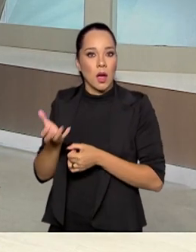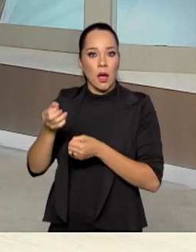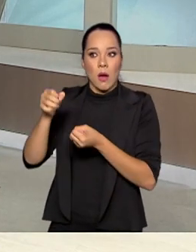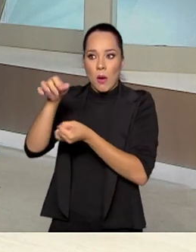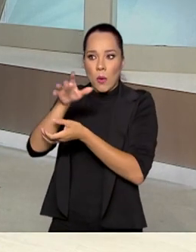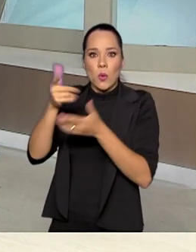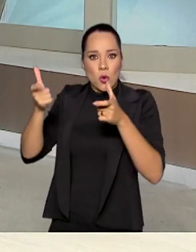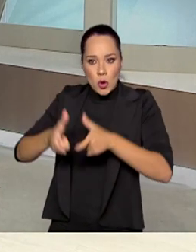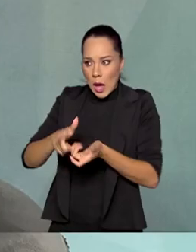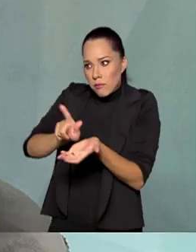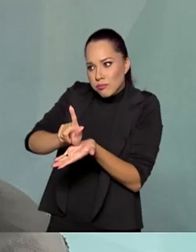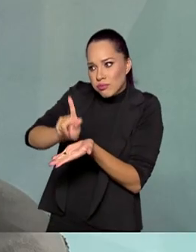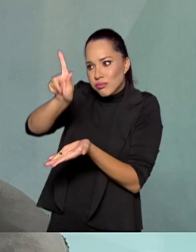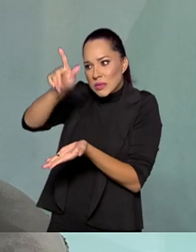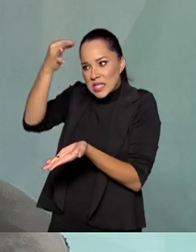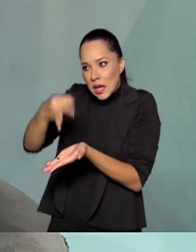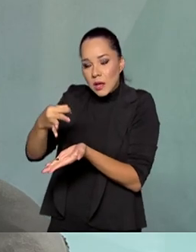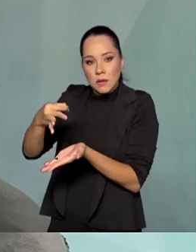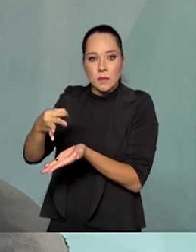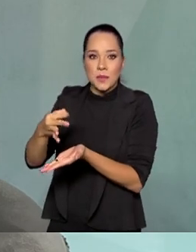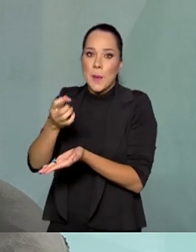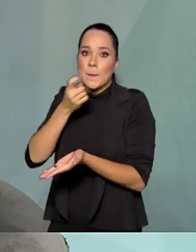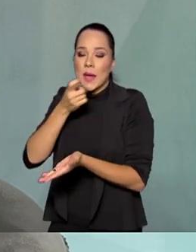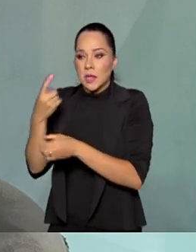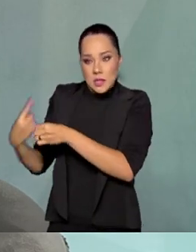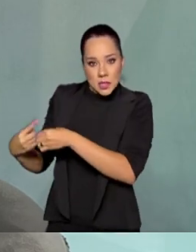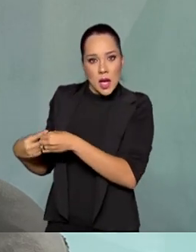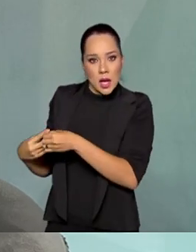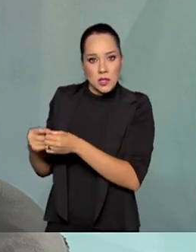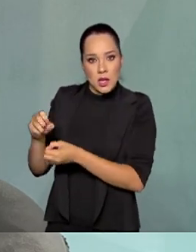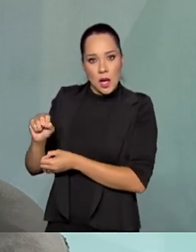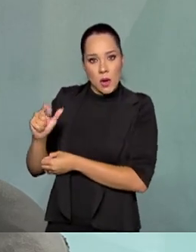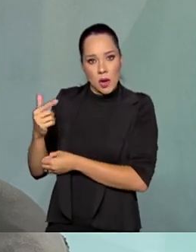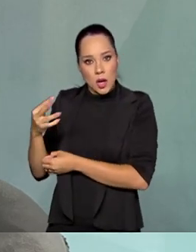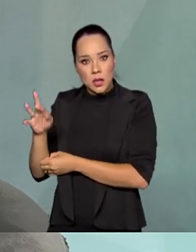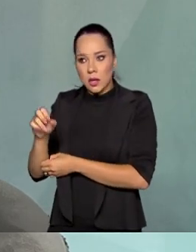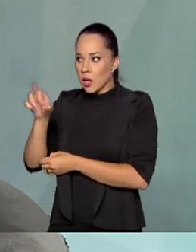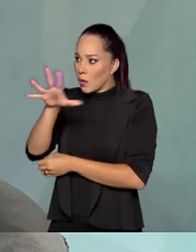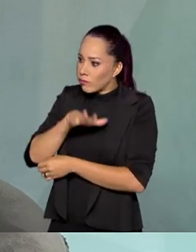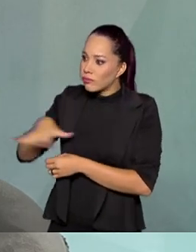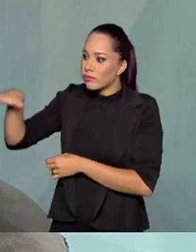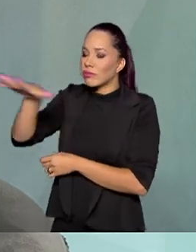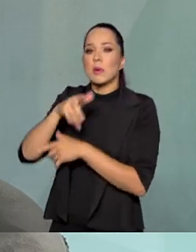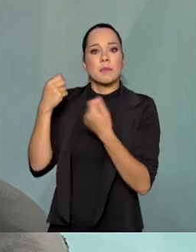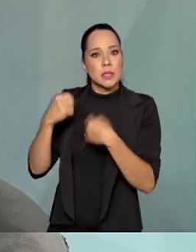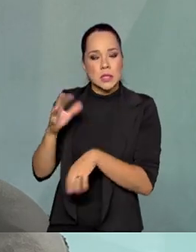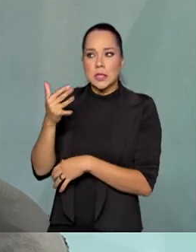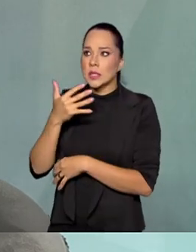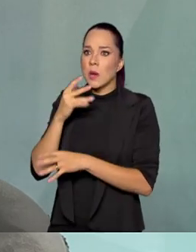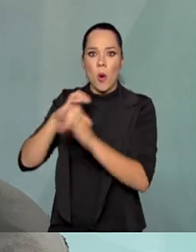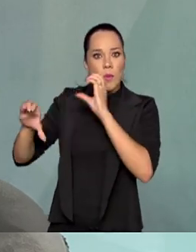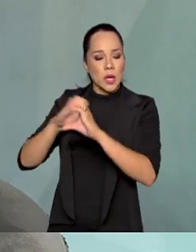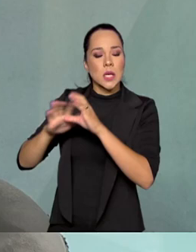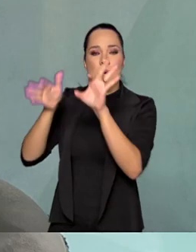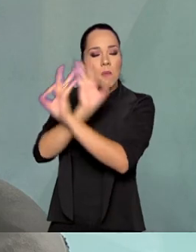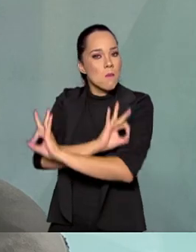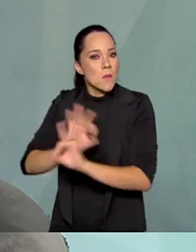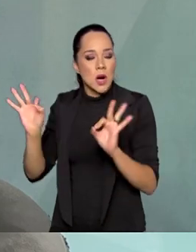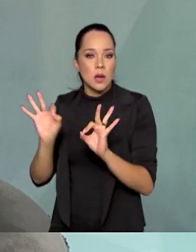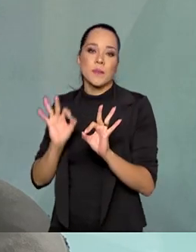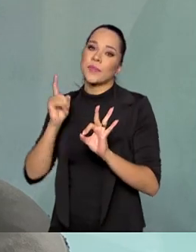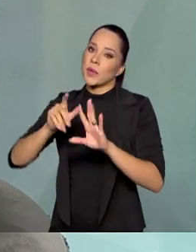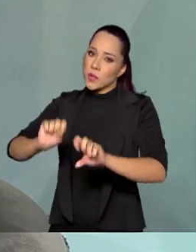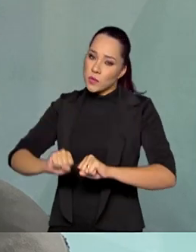espaçoporto funcionando, próximo de uma cidade, que é Alcântara, toda aquela região precisa ter uma cobertura adequada de comunicações. Então, são